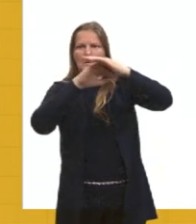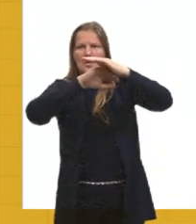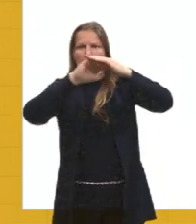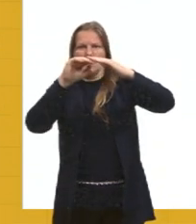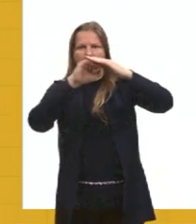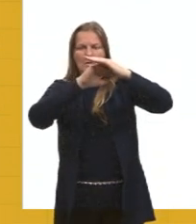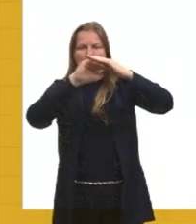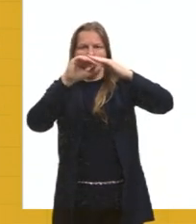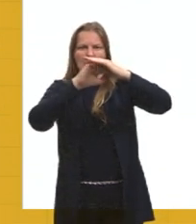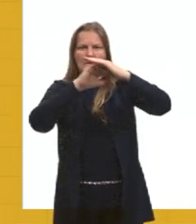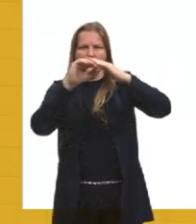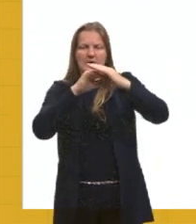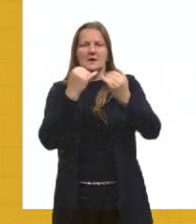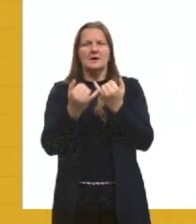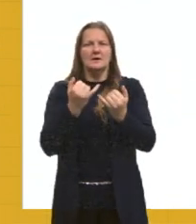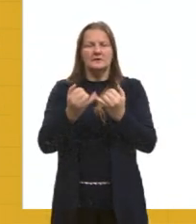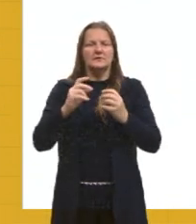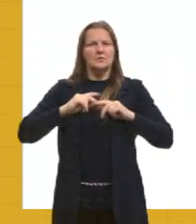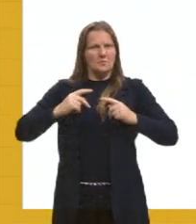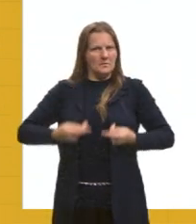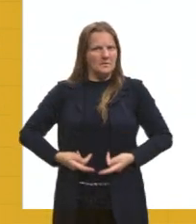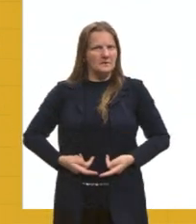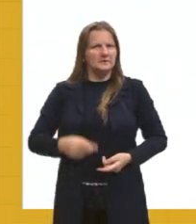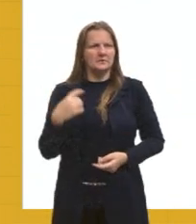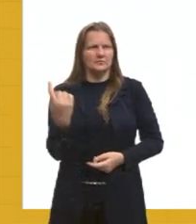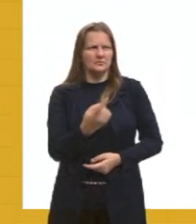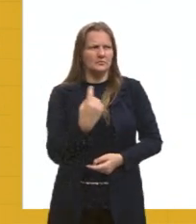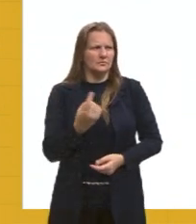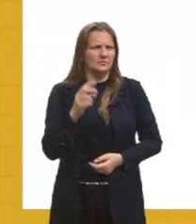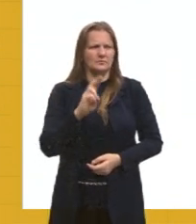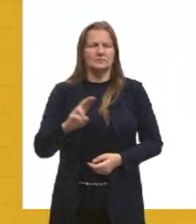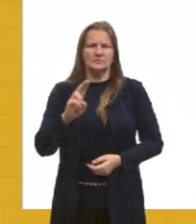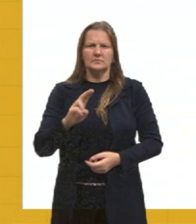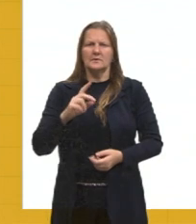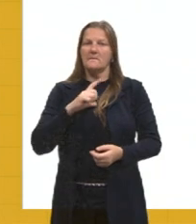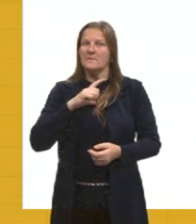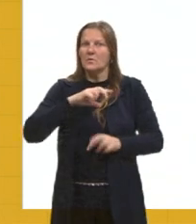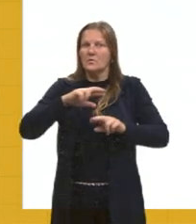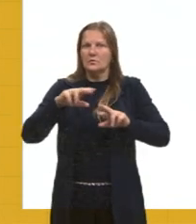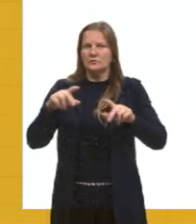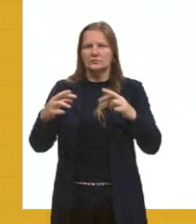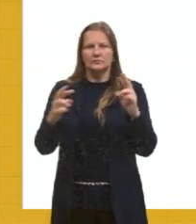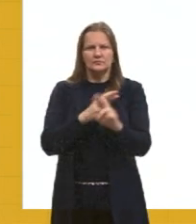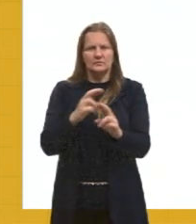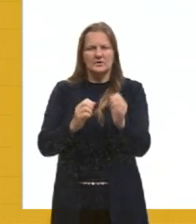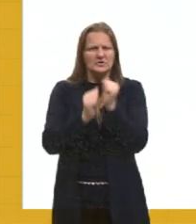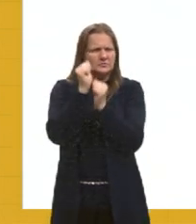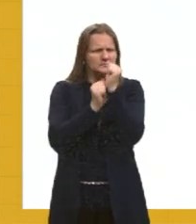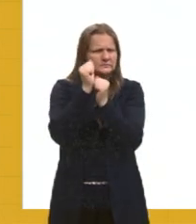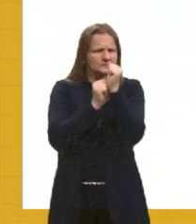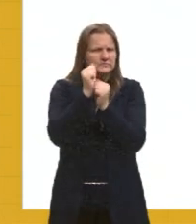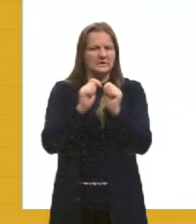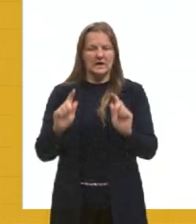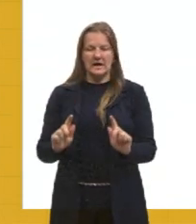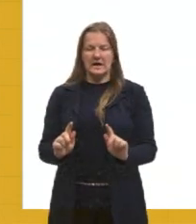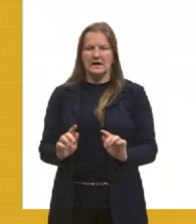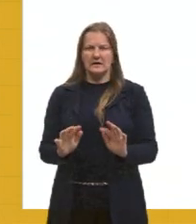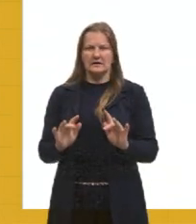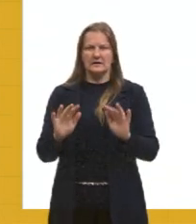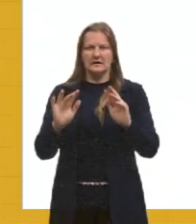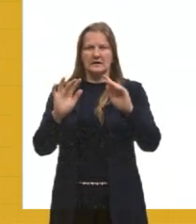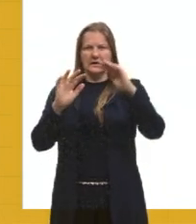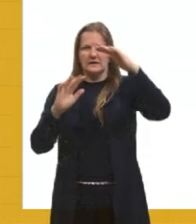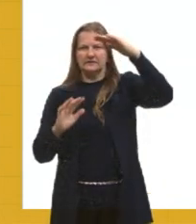humana, né, atividade relacionada à indústria, nós temos, né, a